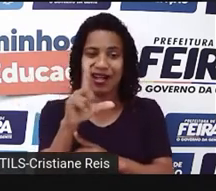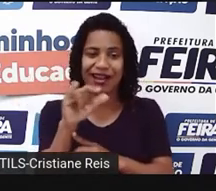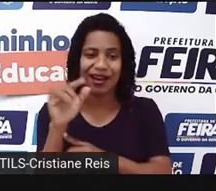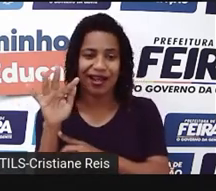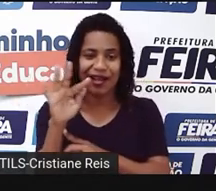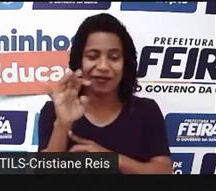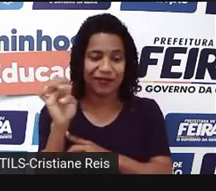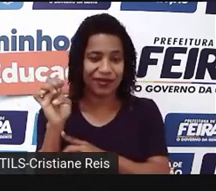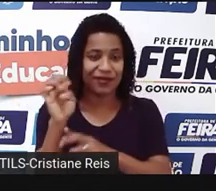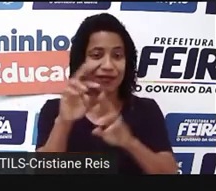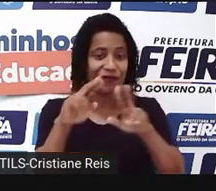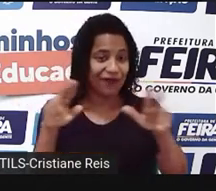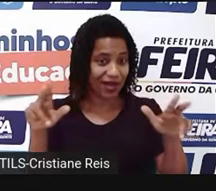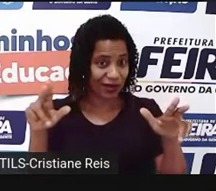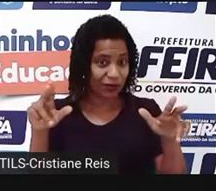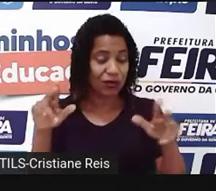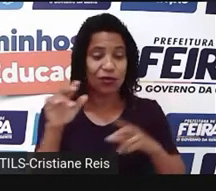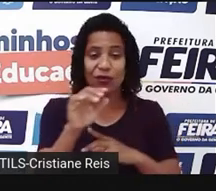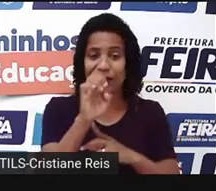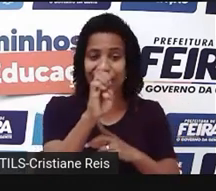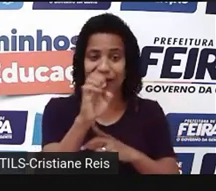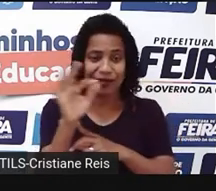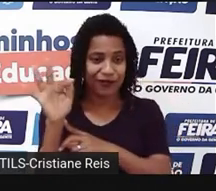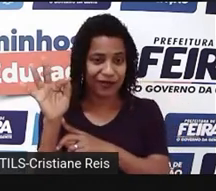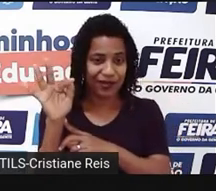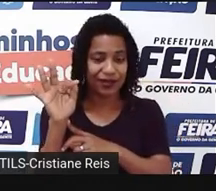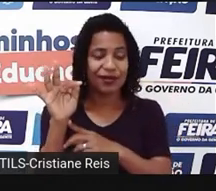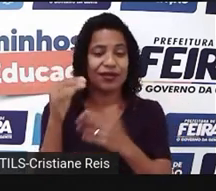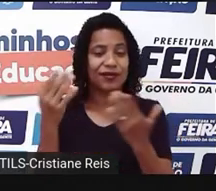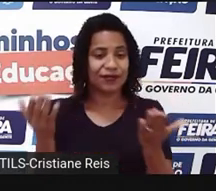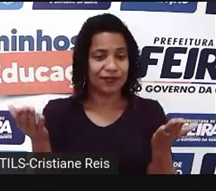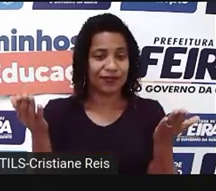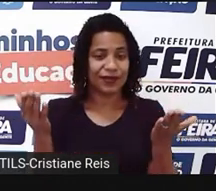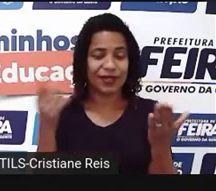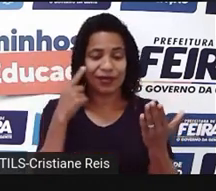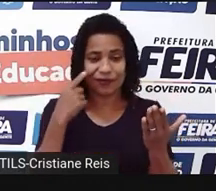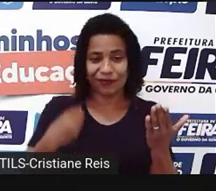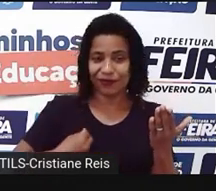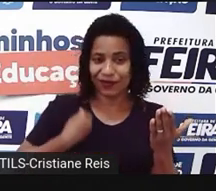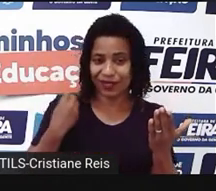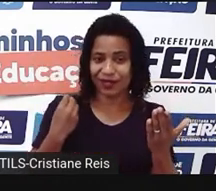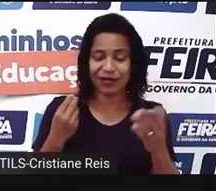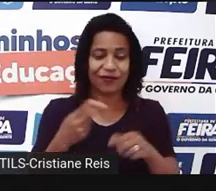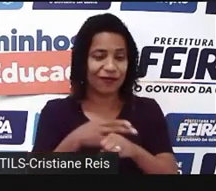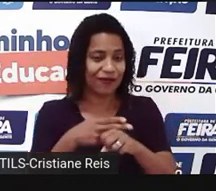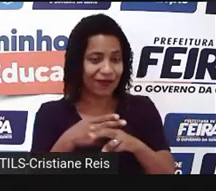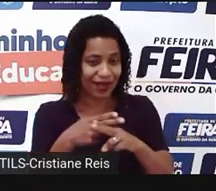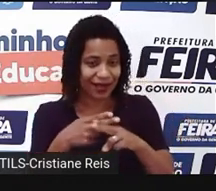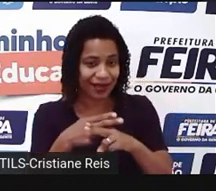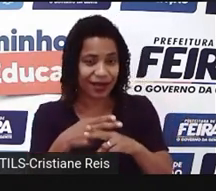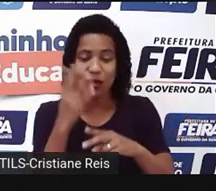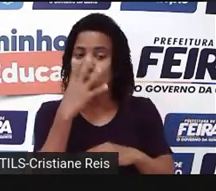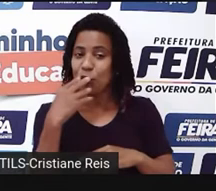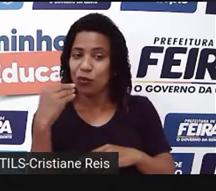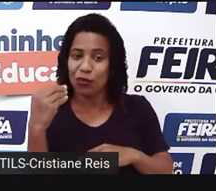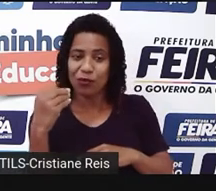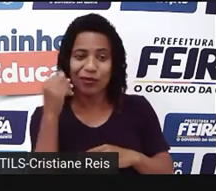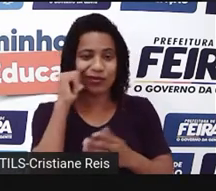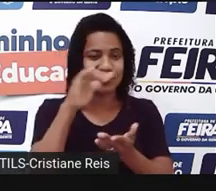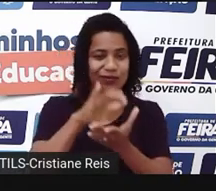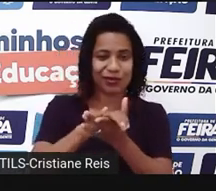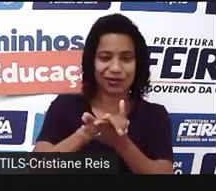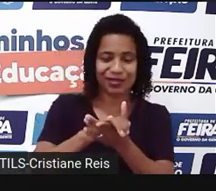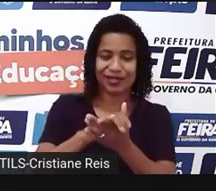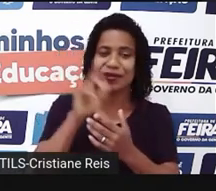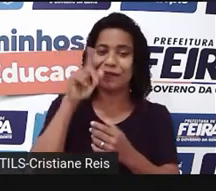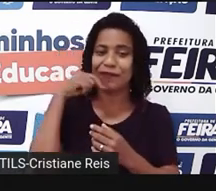wolf, wife, loaf, vida, faca, lobo, esposa e pão.